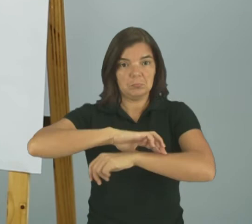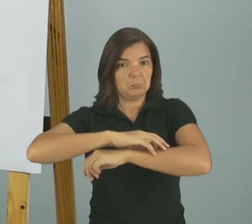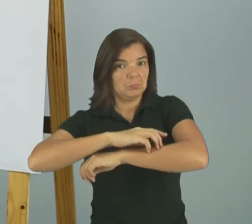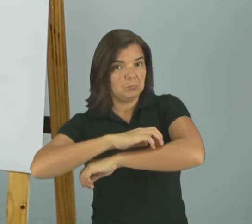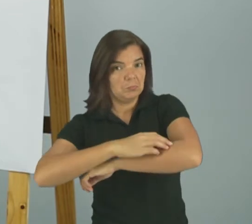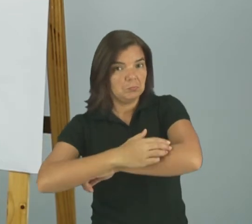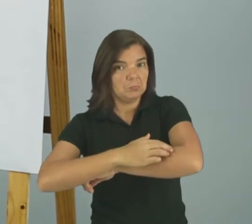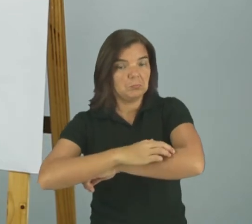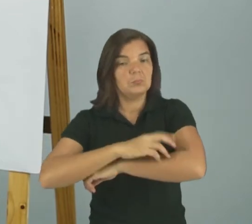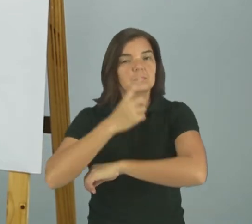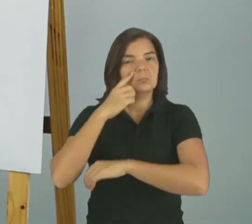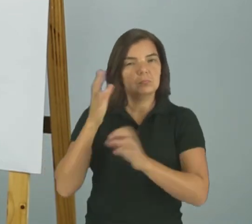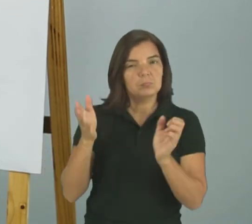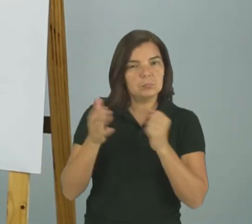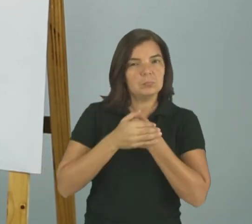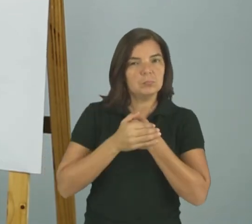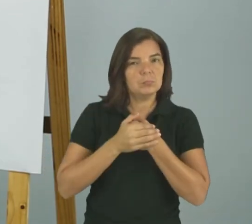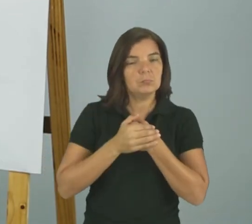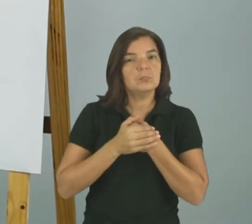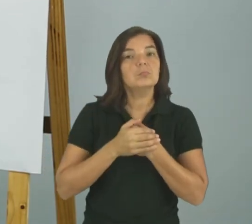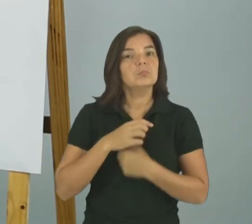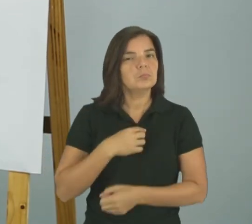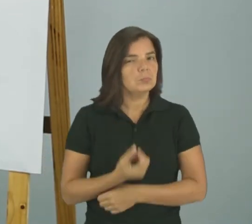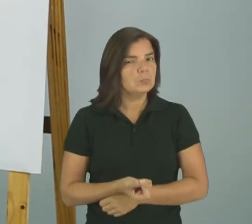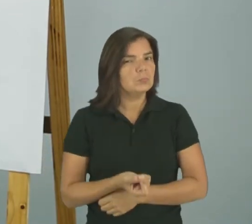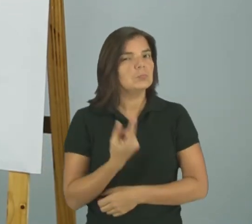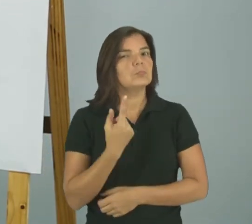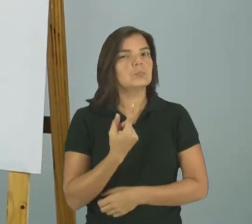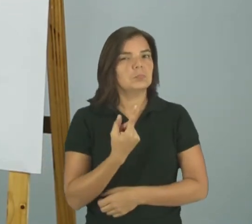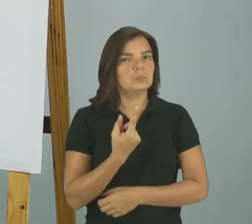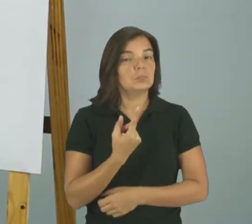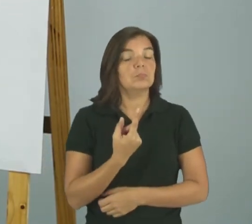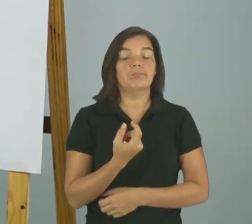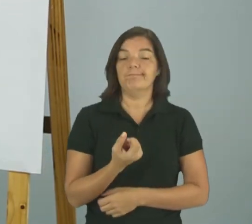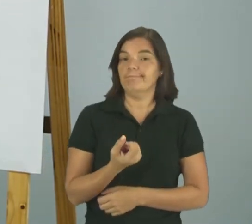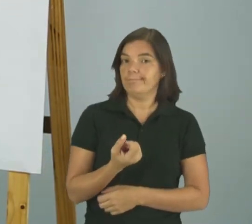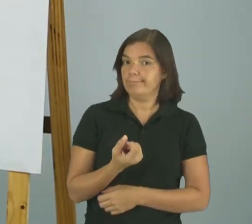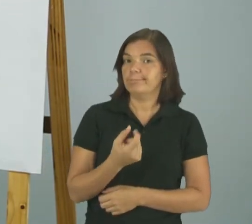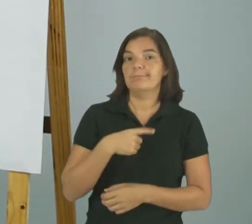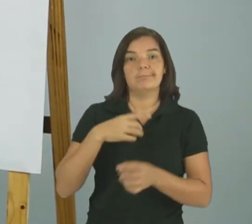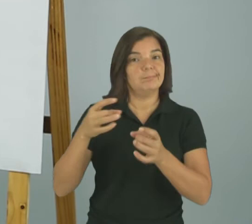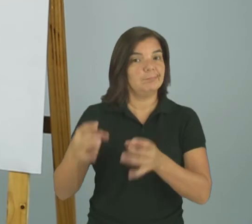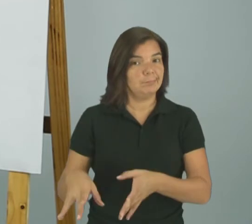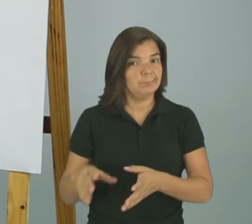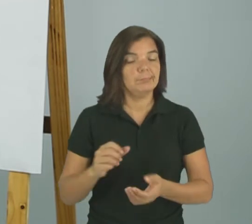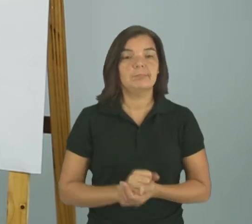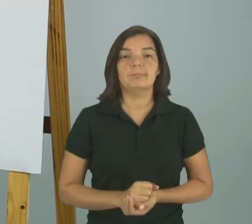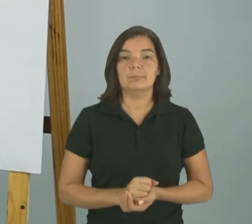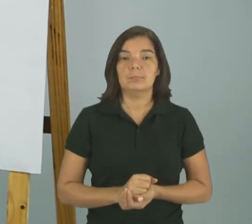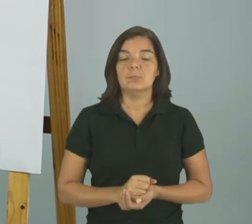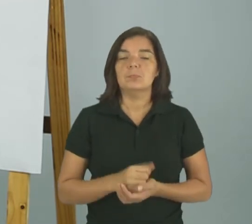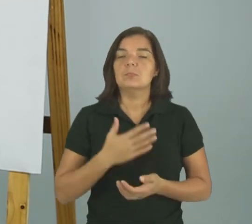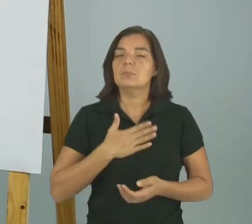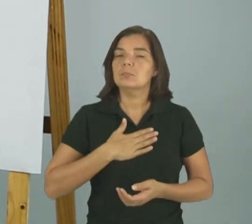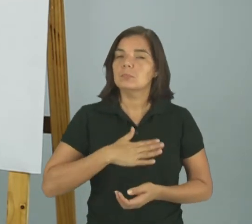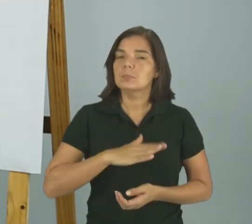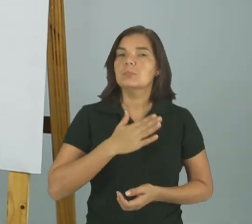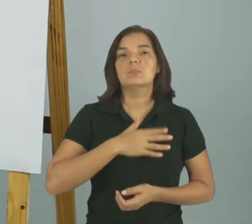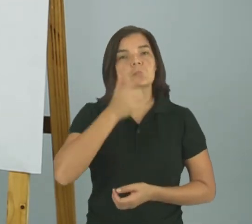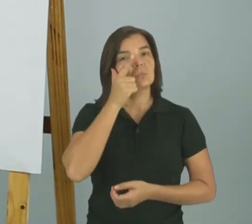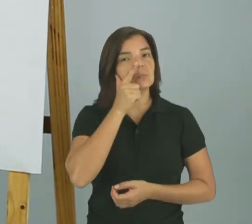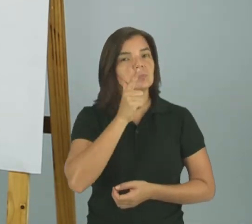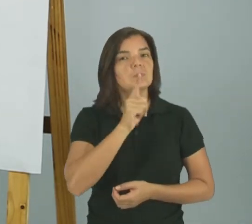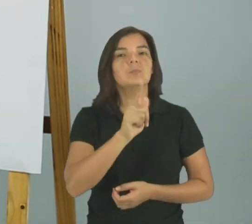Tá Quando algo estranha Quando Pegá-la Desista Suavemente ganha